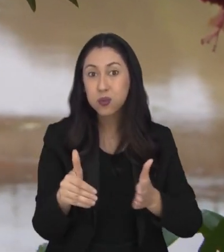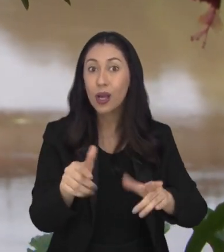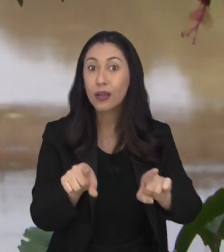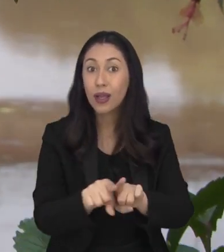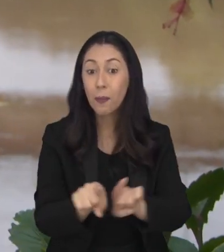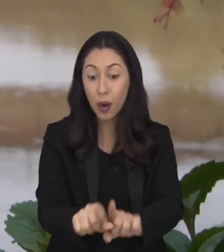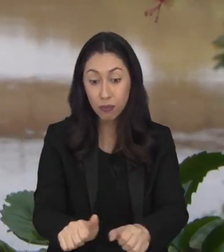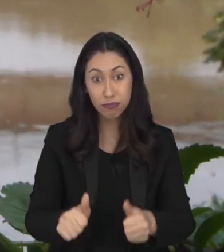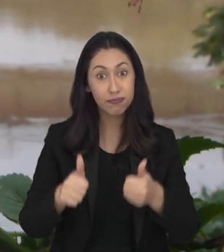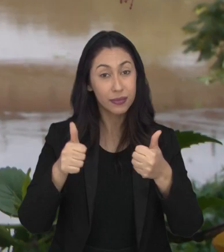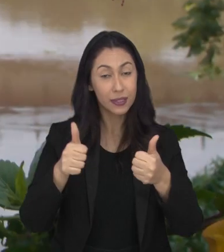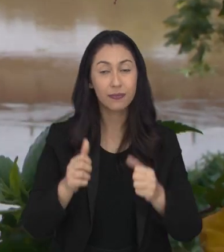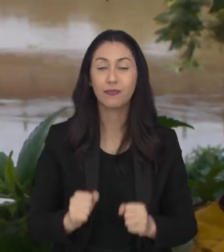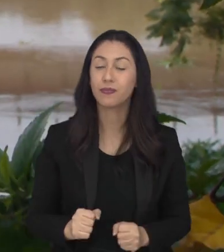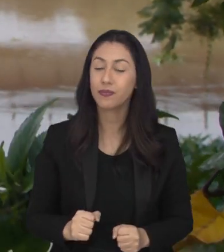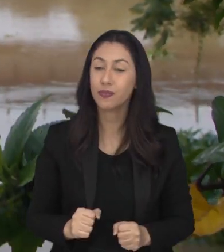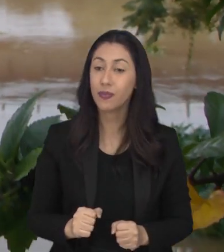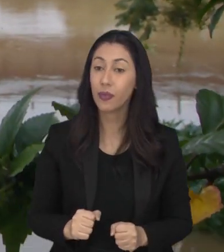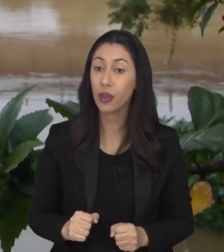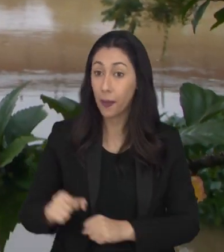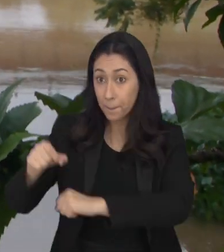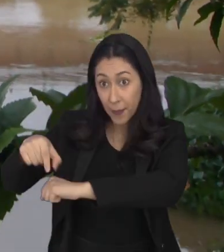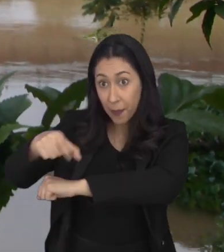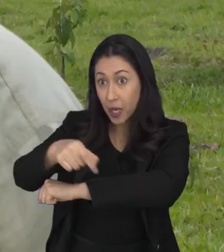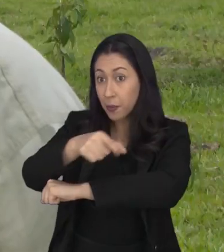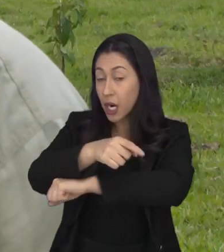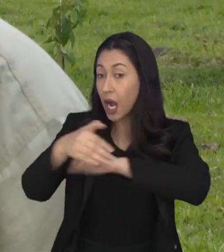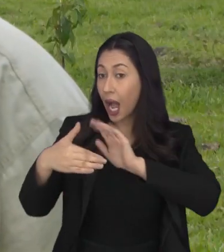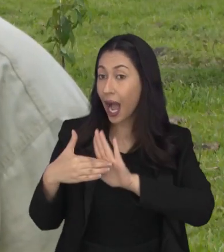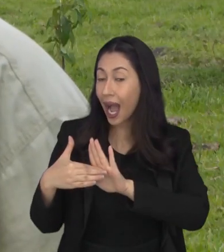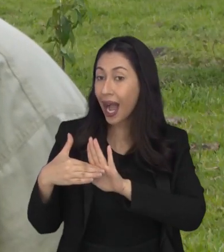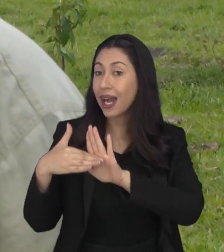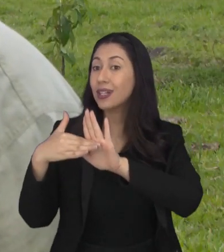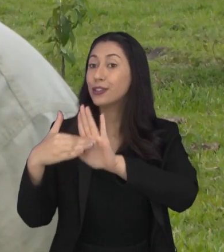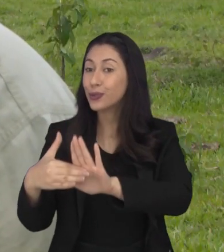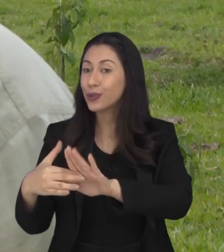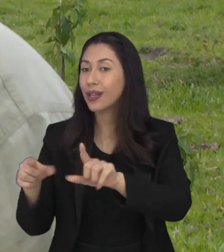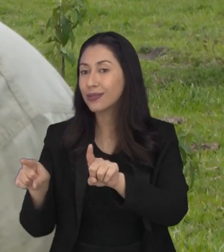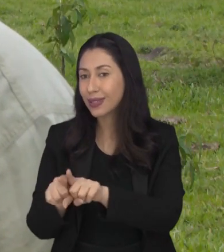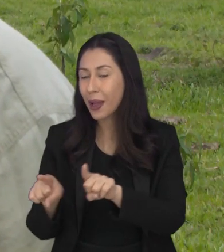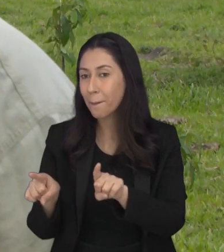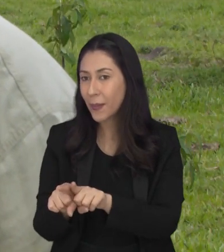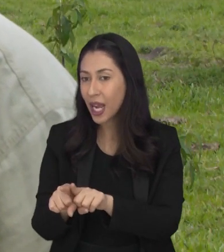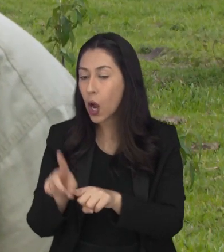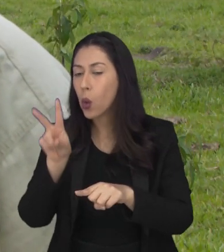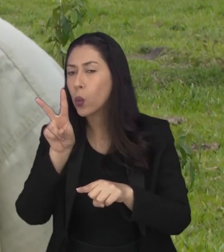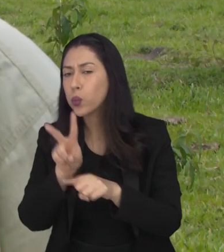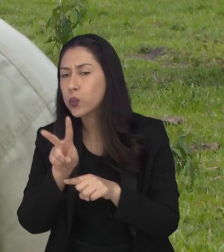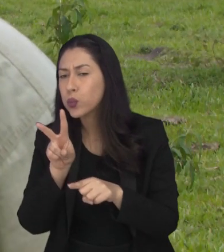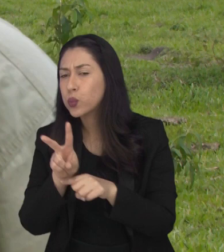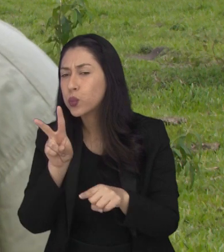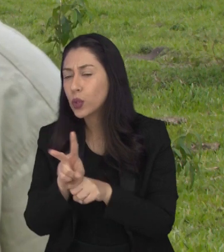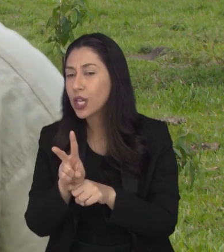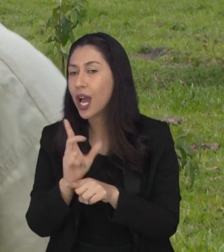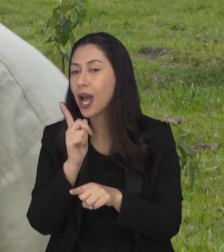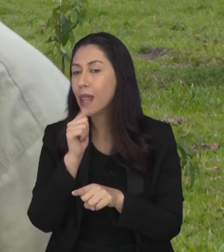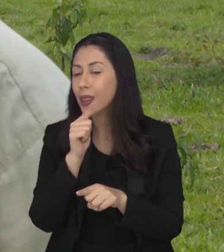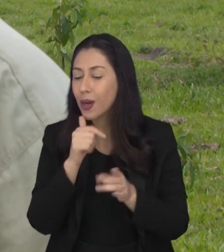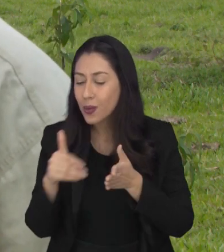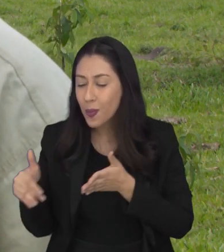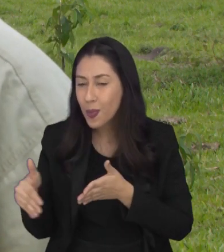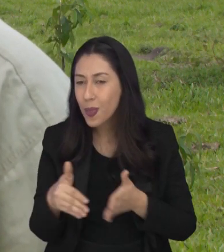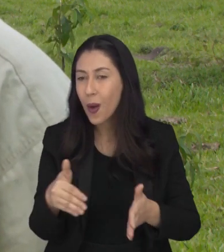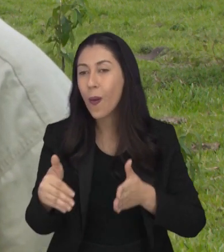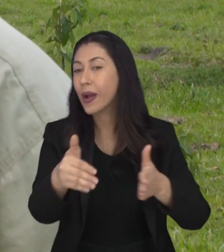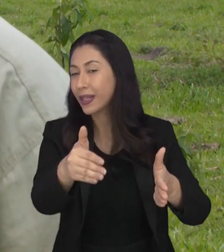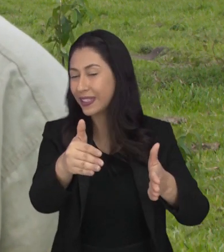do Sul colhe os benefícios do trabalho feito nessa área. Ele vai servir como uma espécie de barreira para os sedimentos que se escoariam